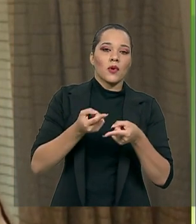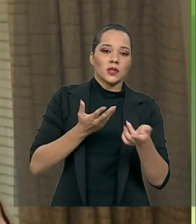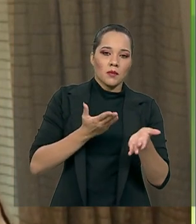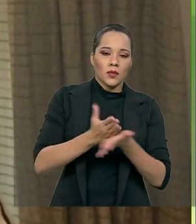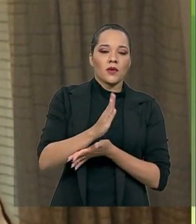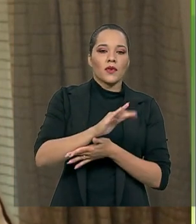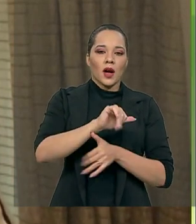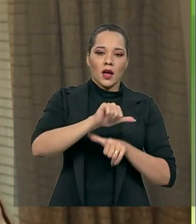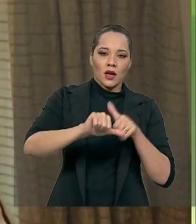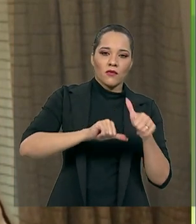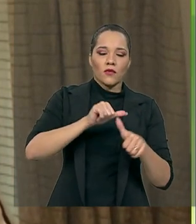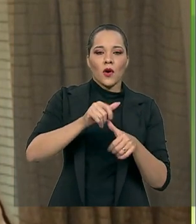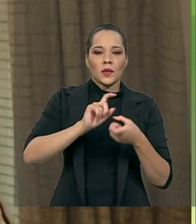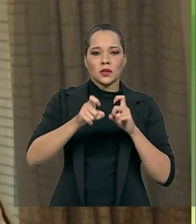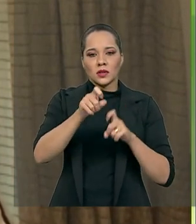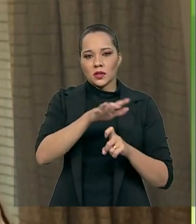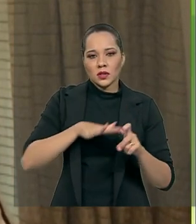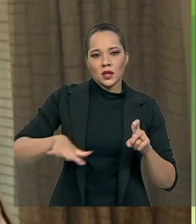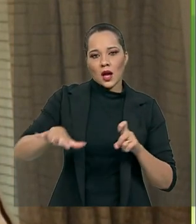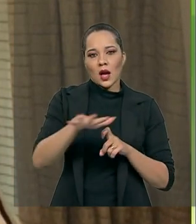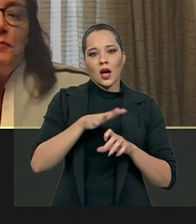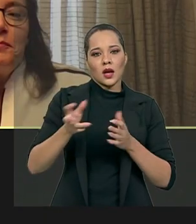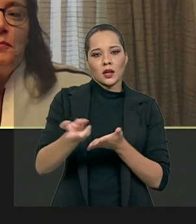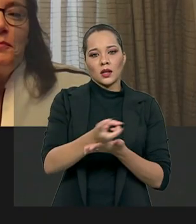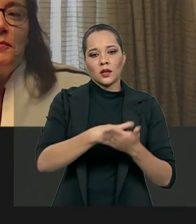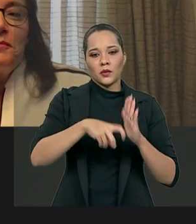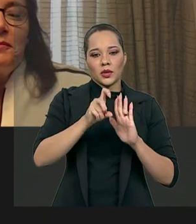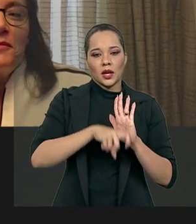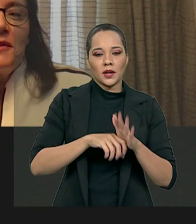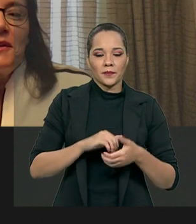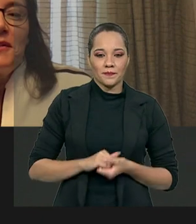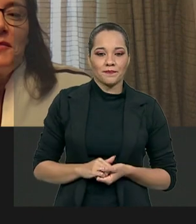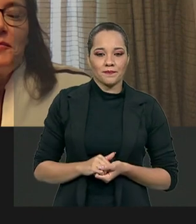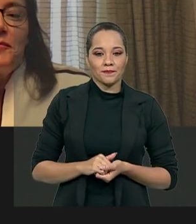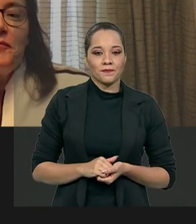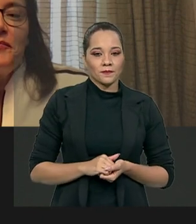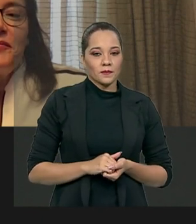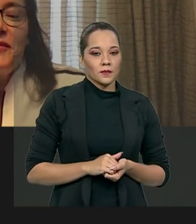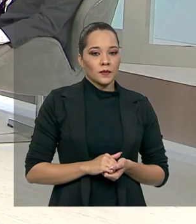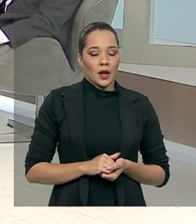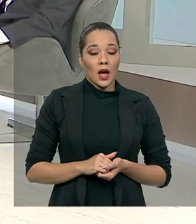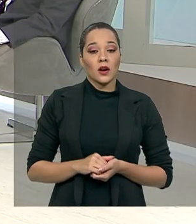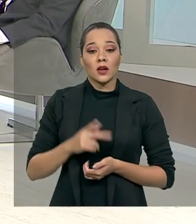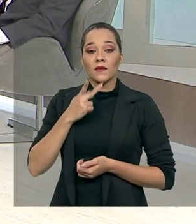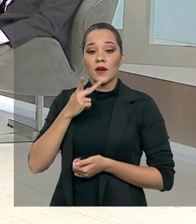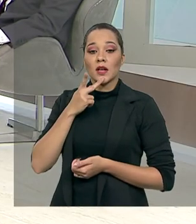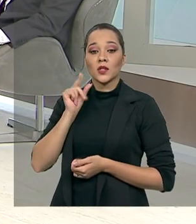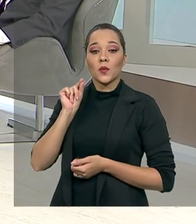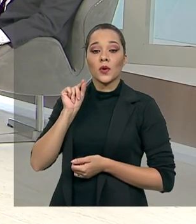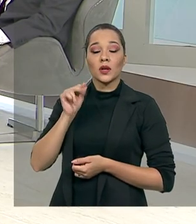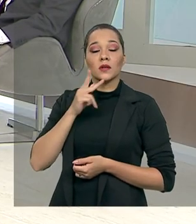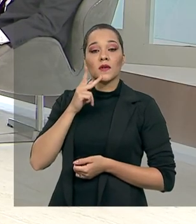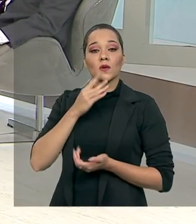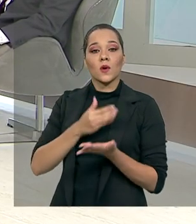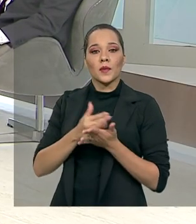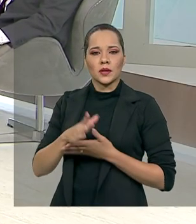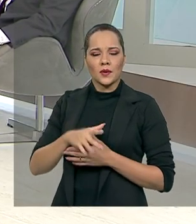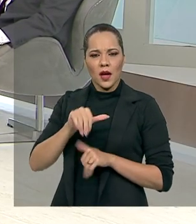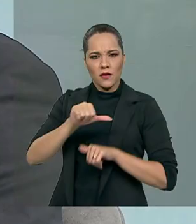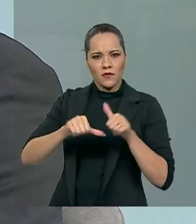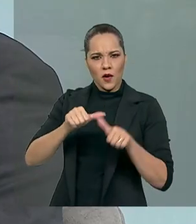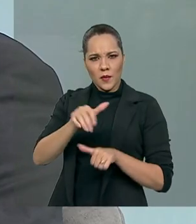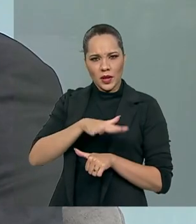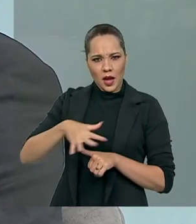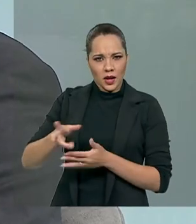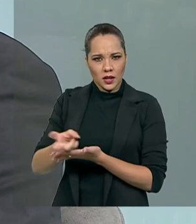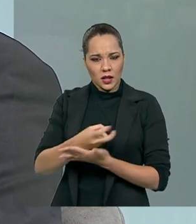aprovar a reforma tributária. Doutor Mário, queria retomar só uma questão que o senhor colocou no começo. A reforma tributária,